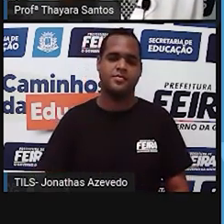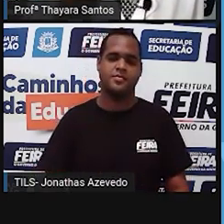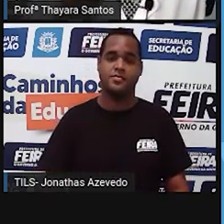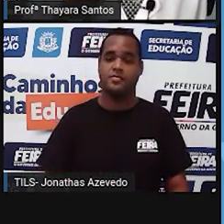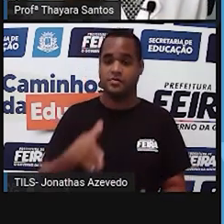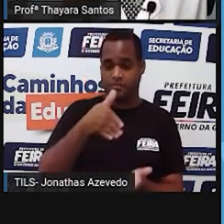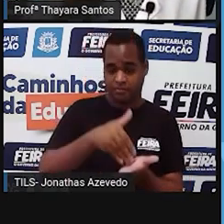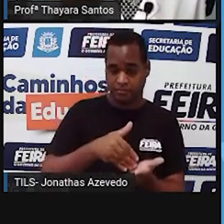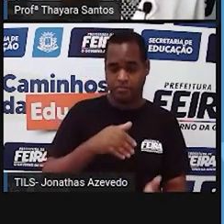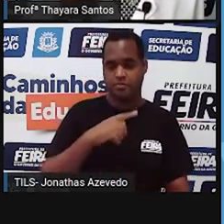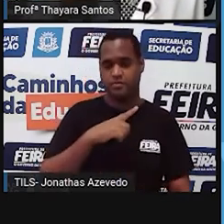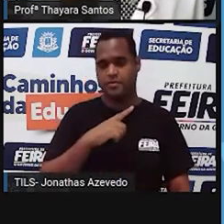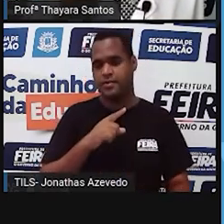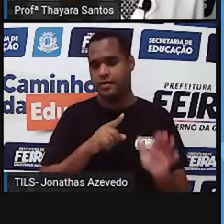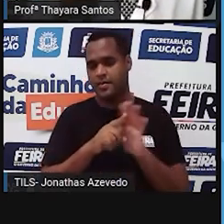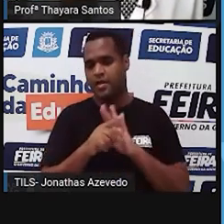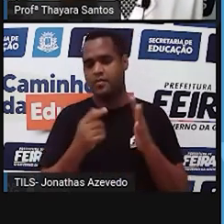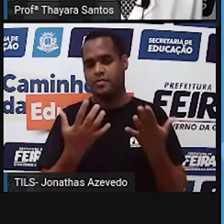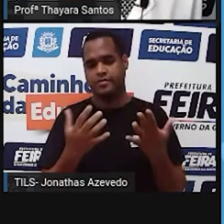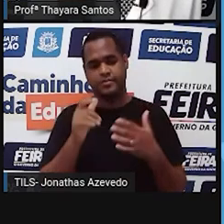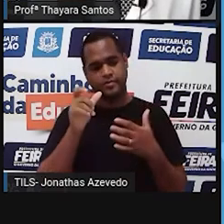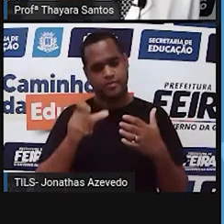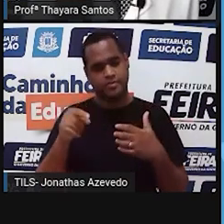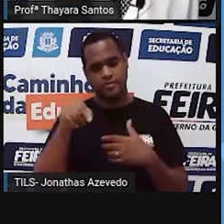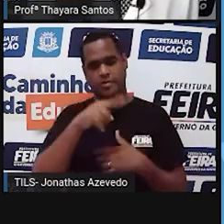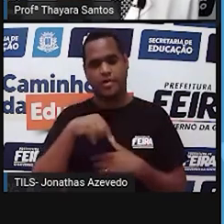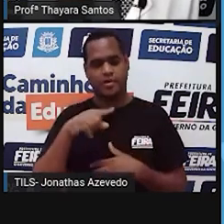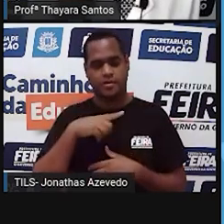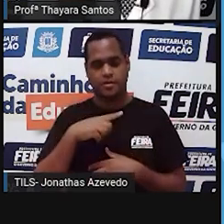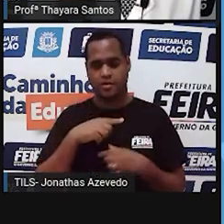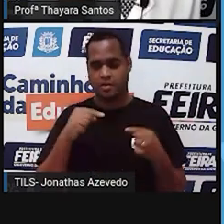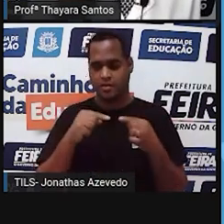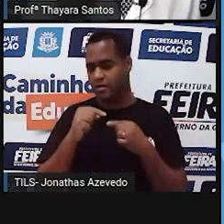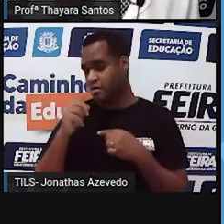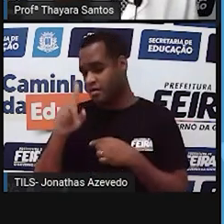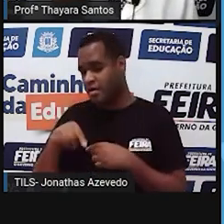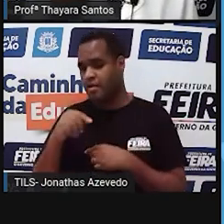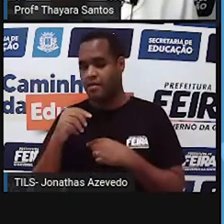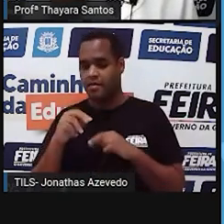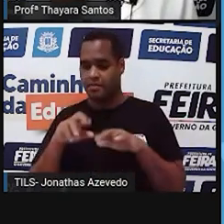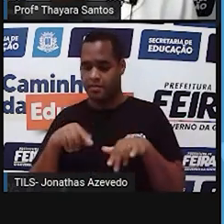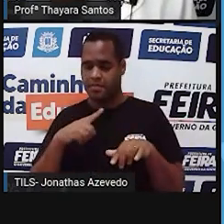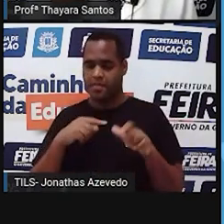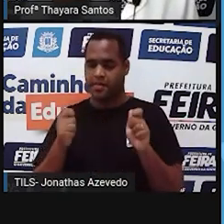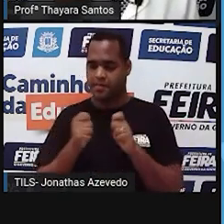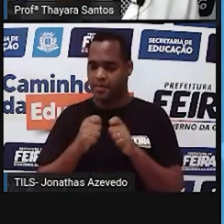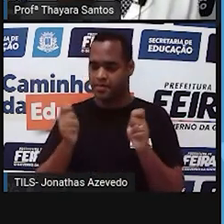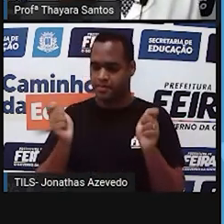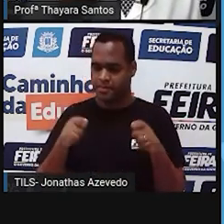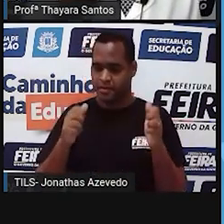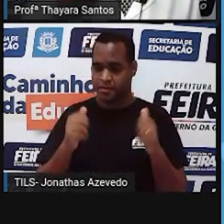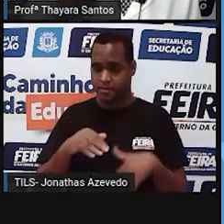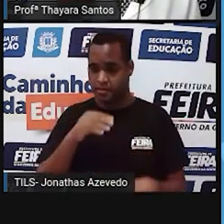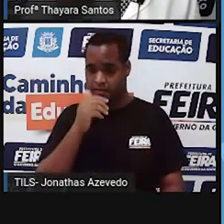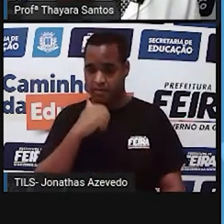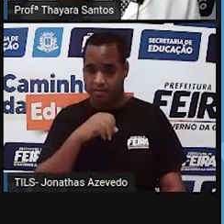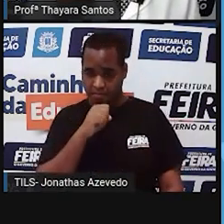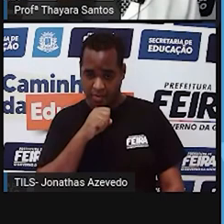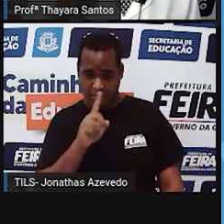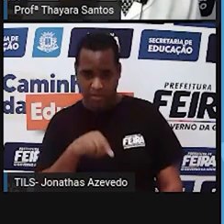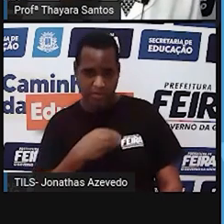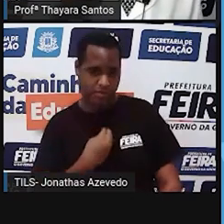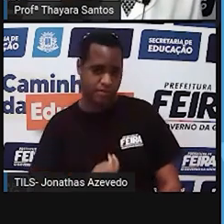pergunta. Cada característica nossa é determinada por um par de alelos. Só herdamos esses alelos da nossa mãe. Essa